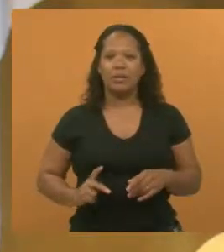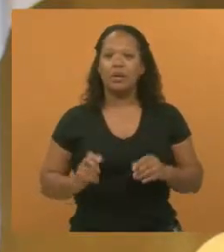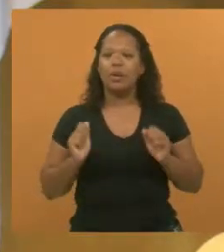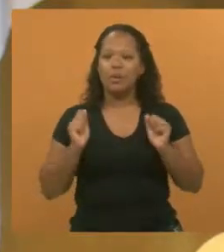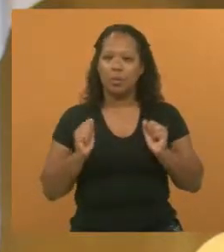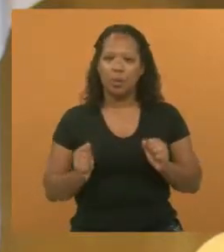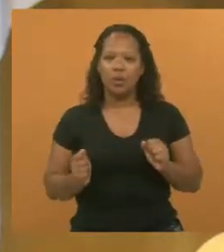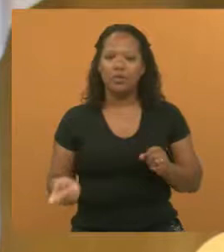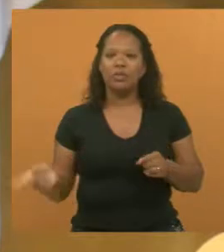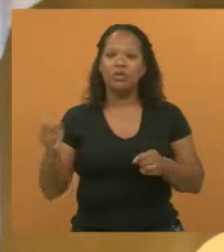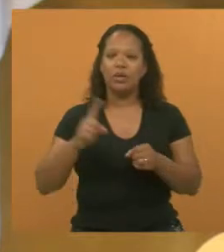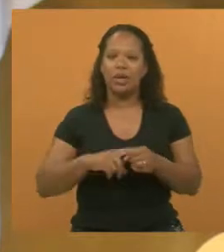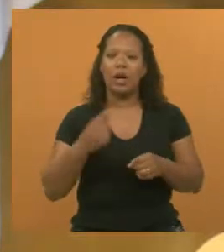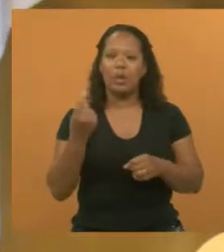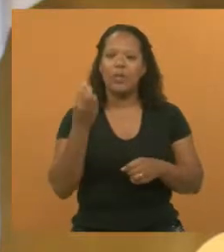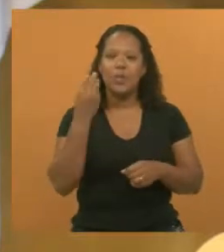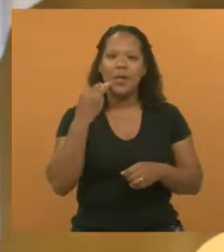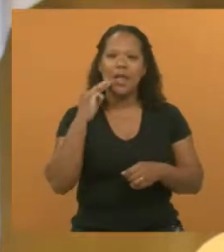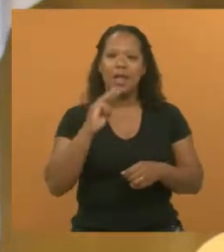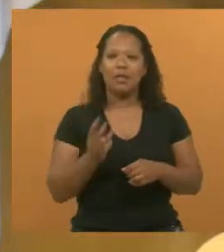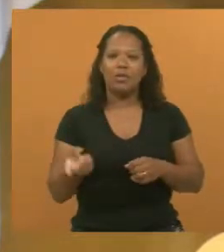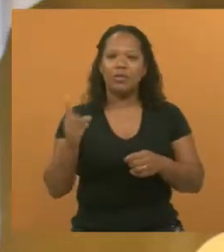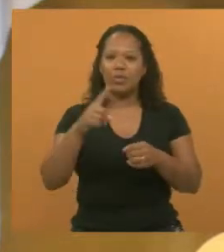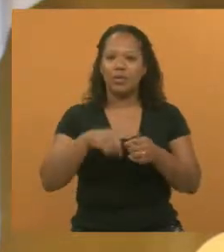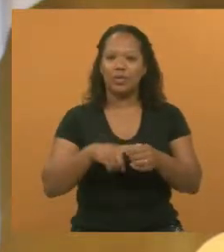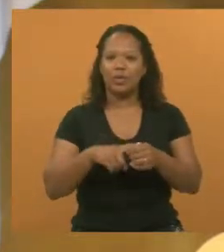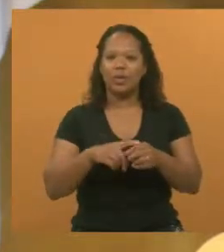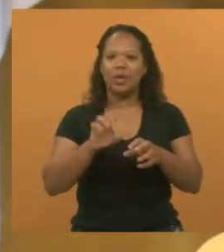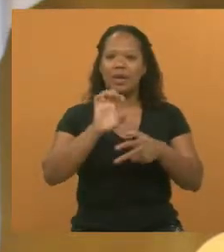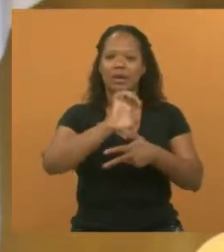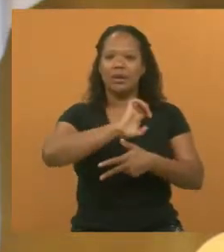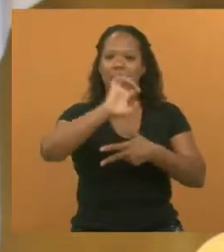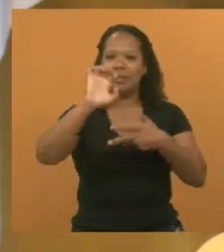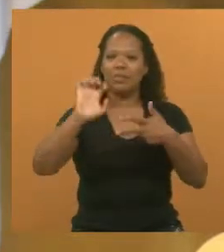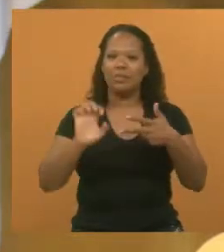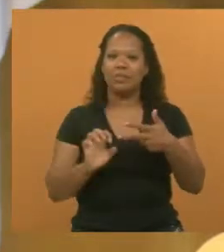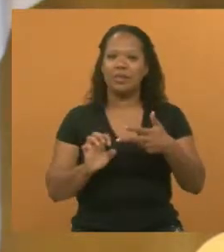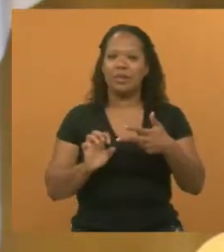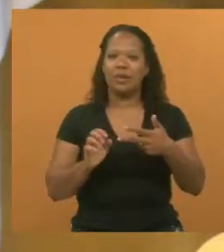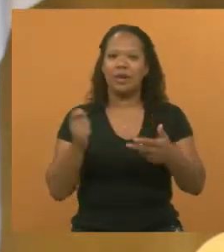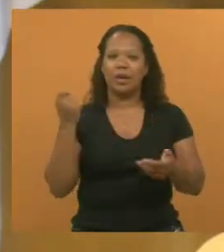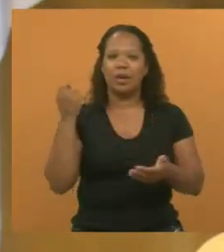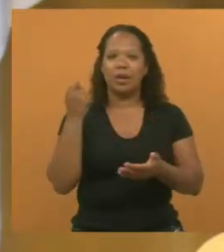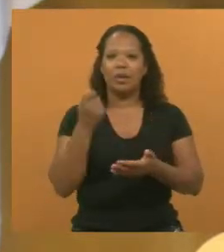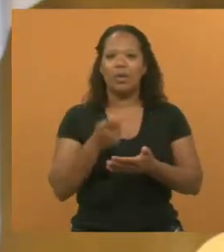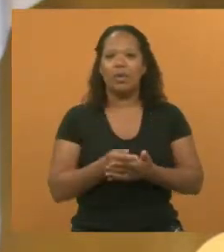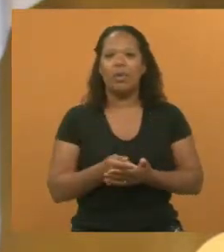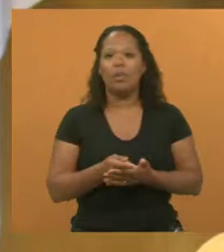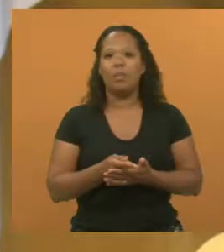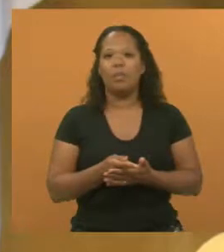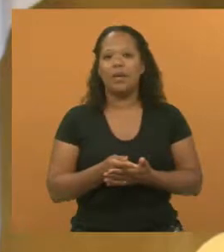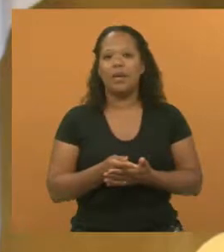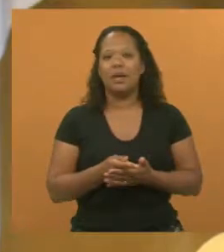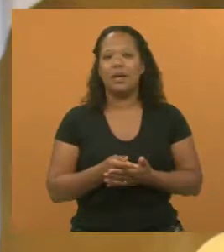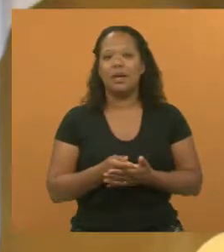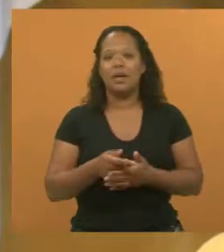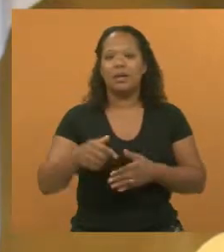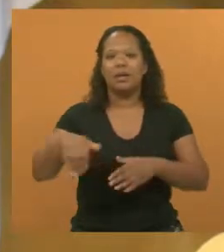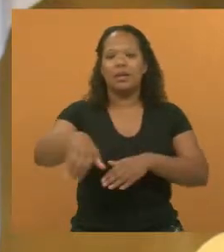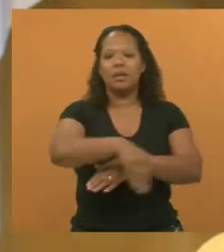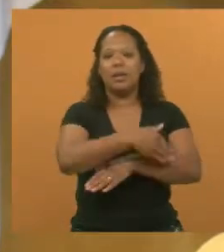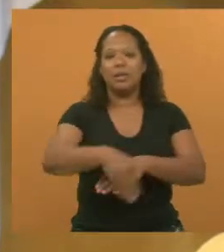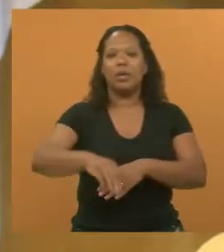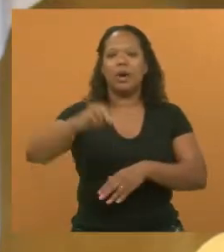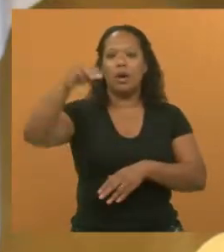restituir esse 1 milhão e que o Executivo acatou para a compra ali da área, na Rua Montana,